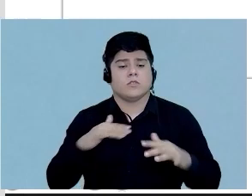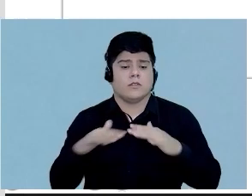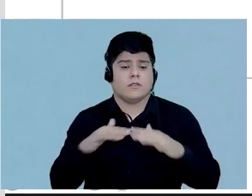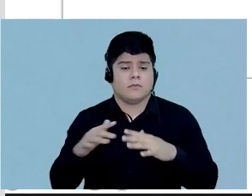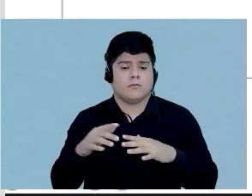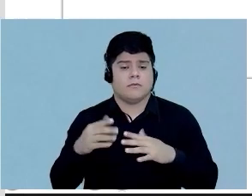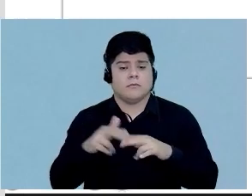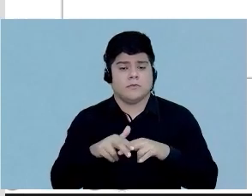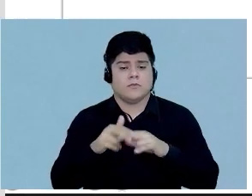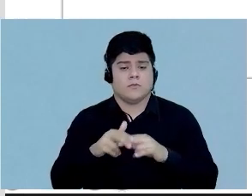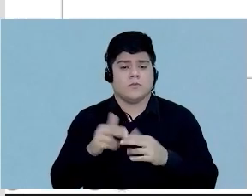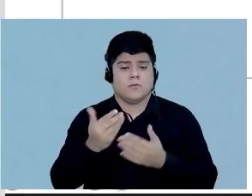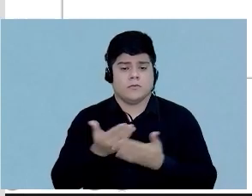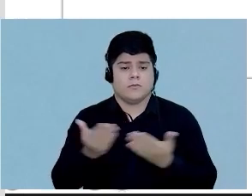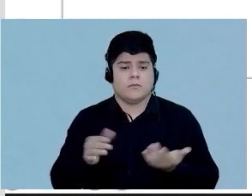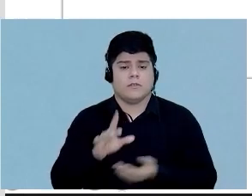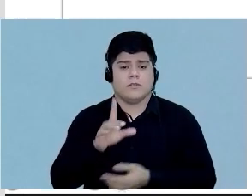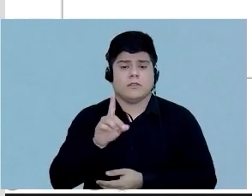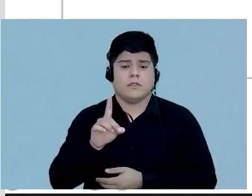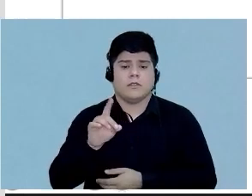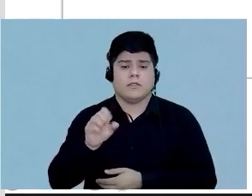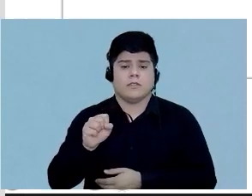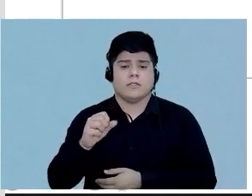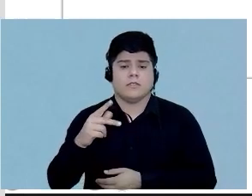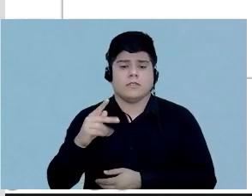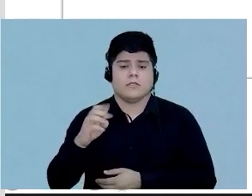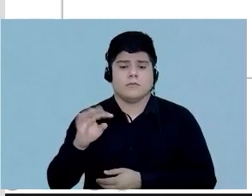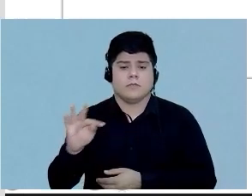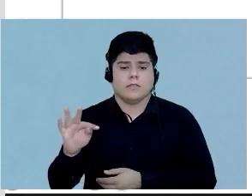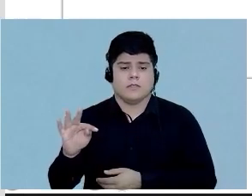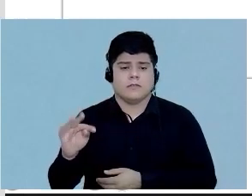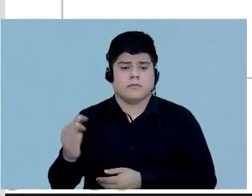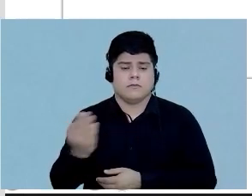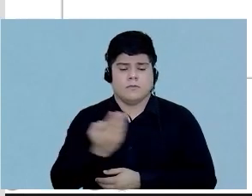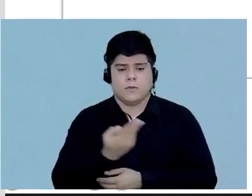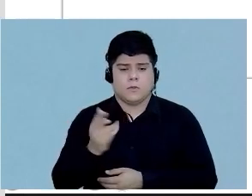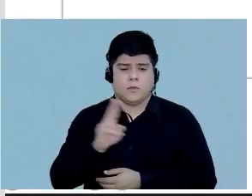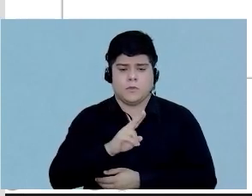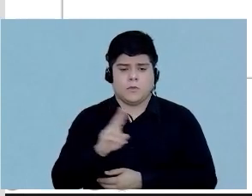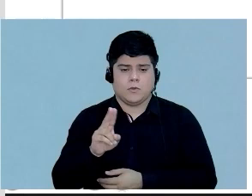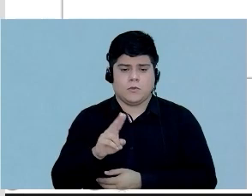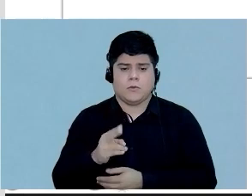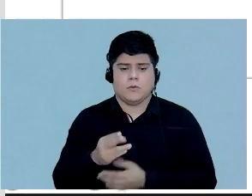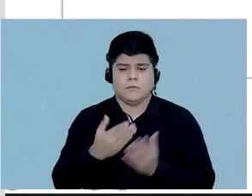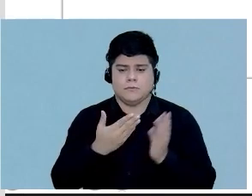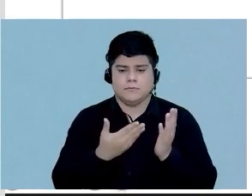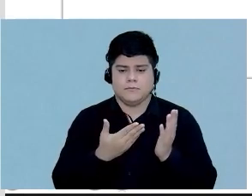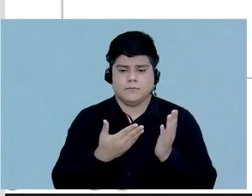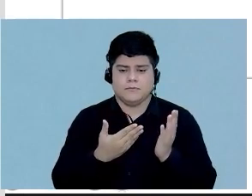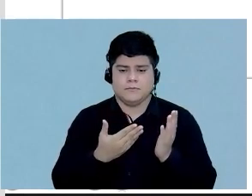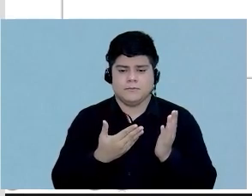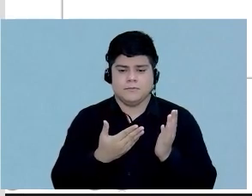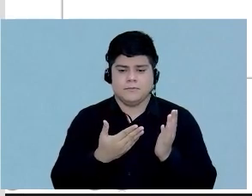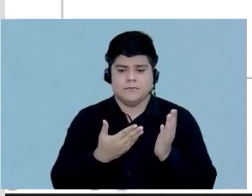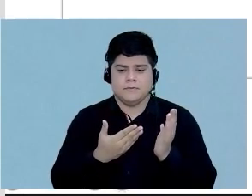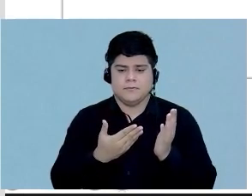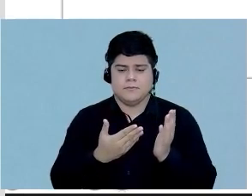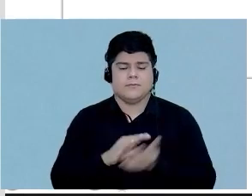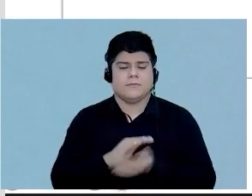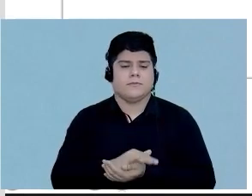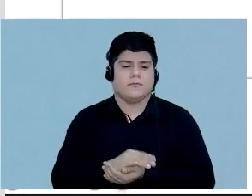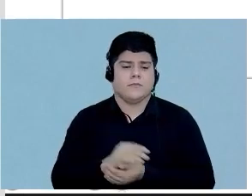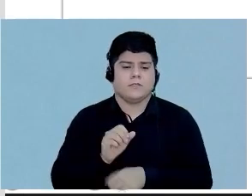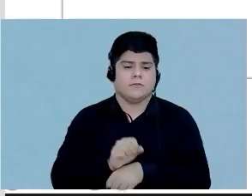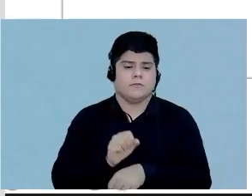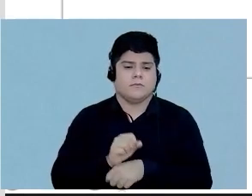isso, o próprio nome do equipamento, The Spect Dynamic Spect, é feito uma aquisição dinâmica. A gente aguarda